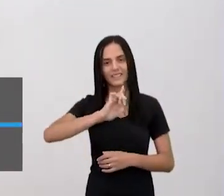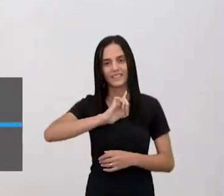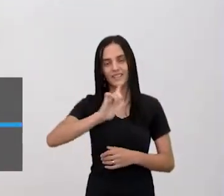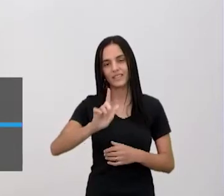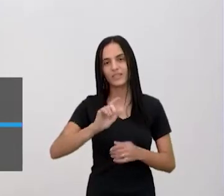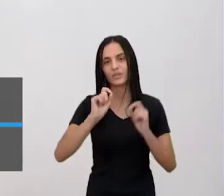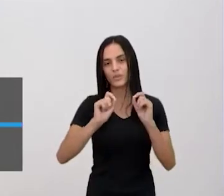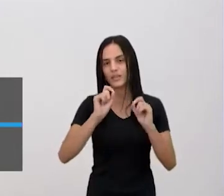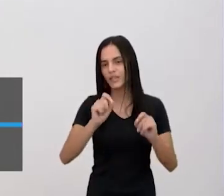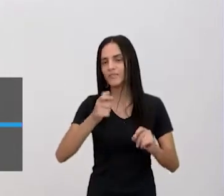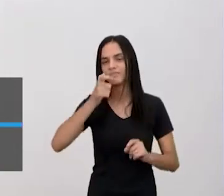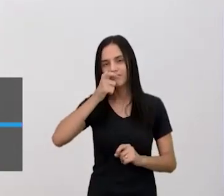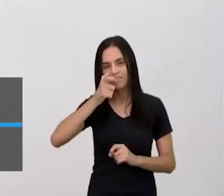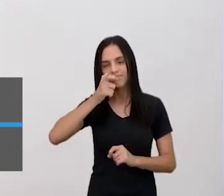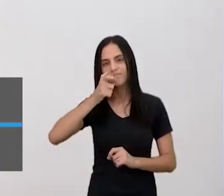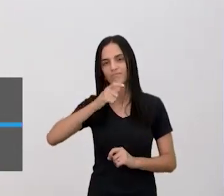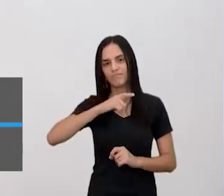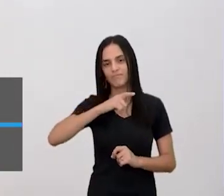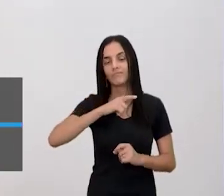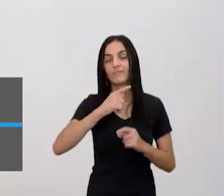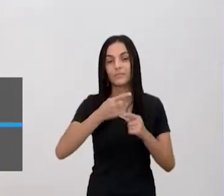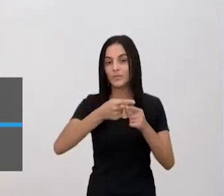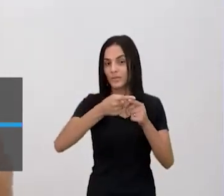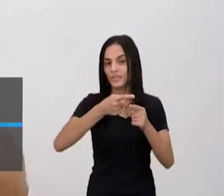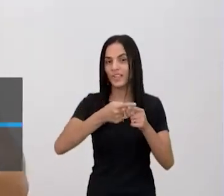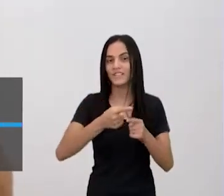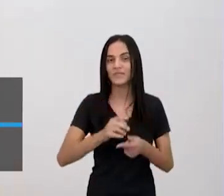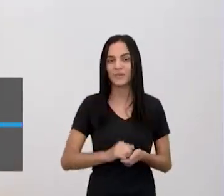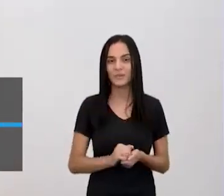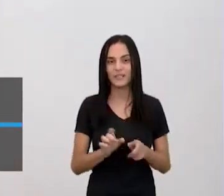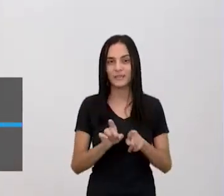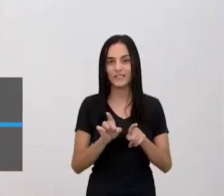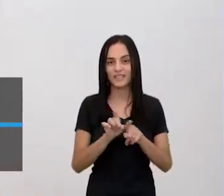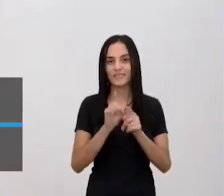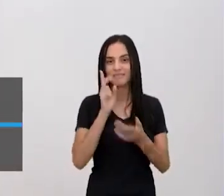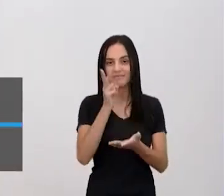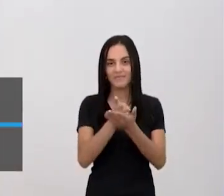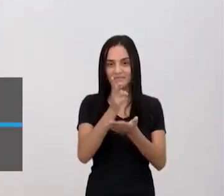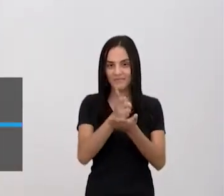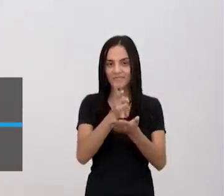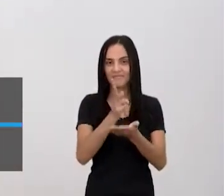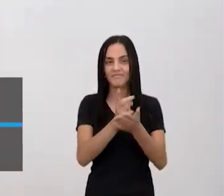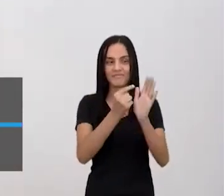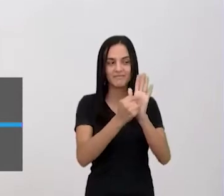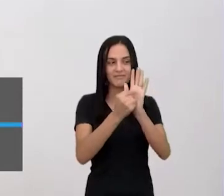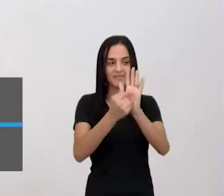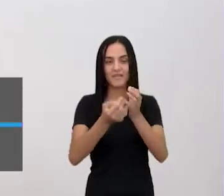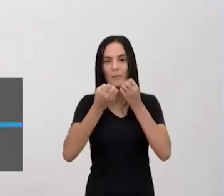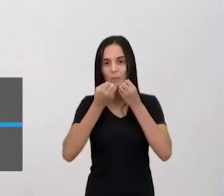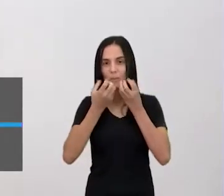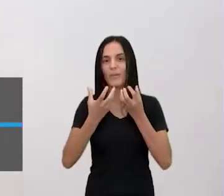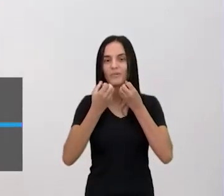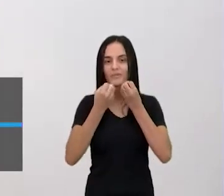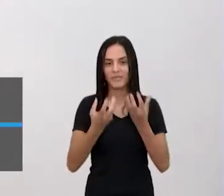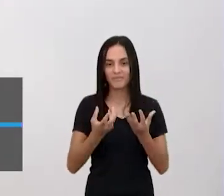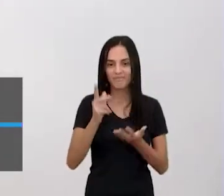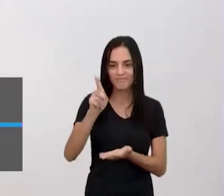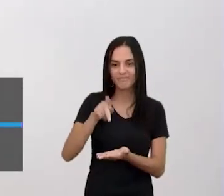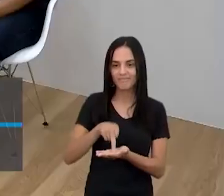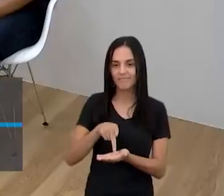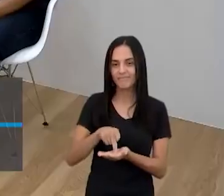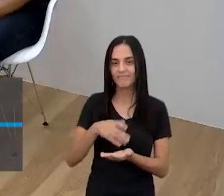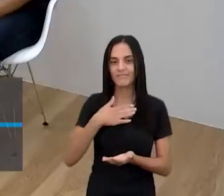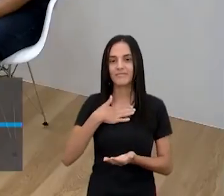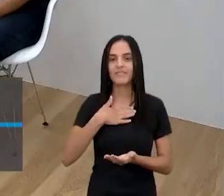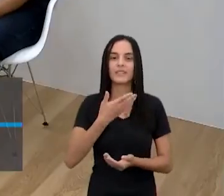super interessantes, porque a gente sempre traz coisa boa, não é verdade meu colega, meu